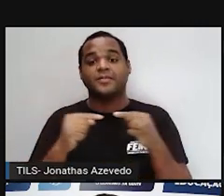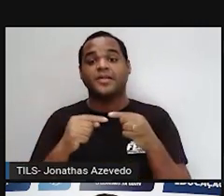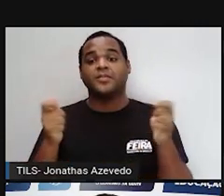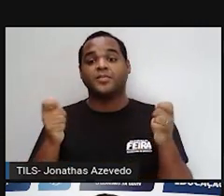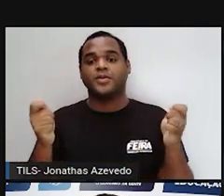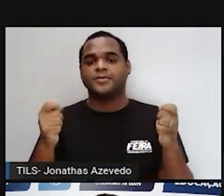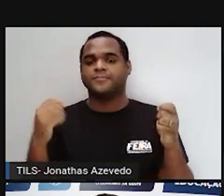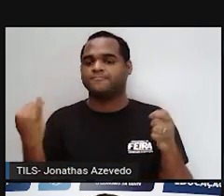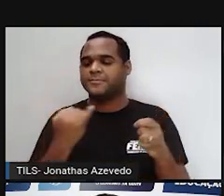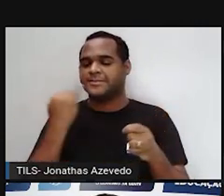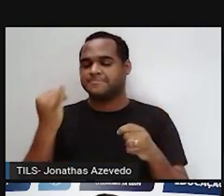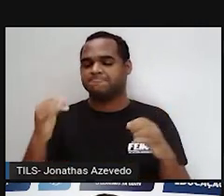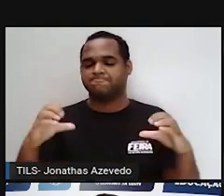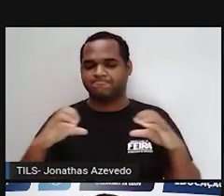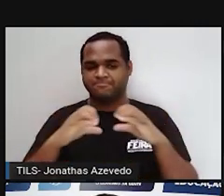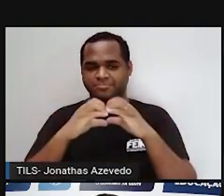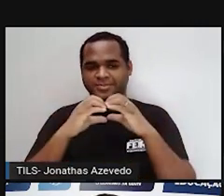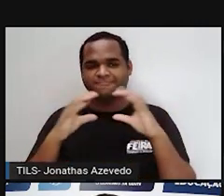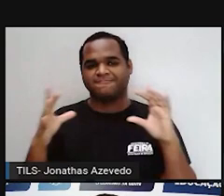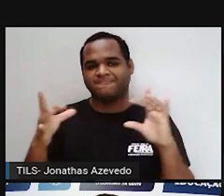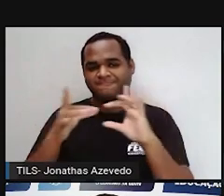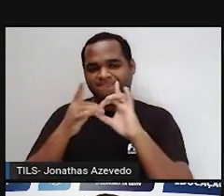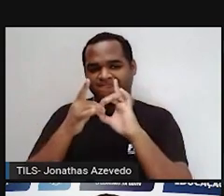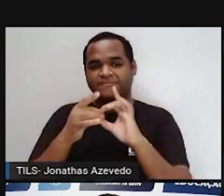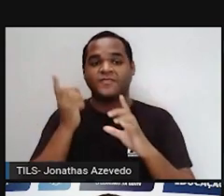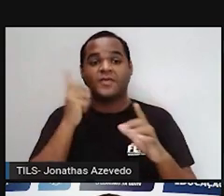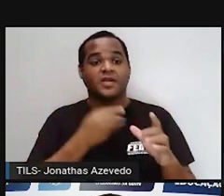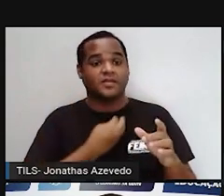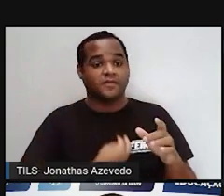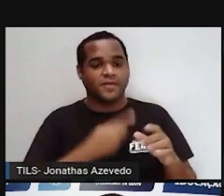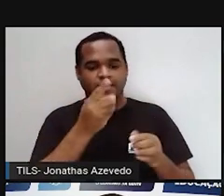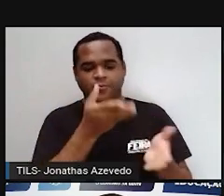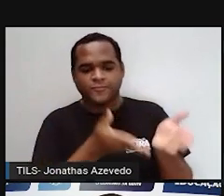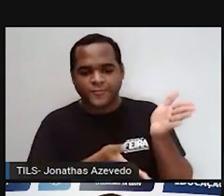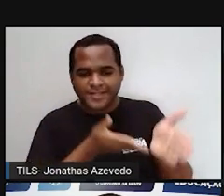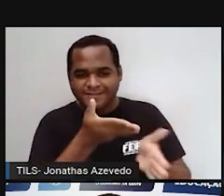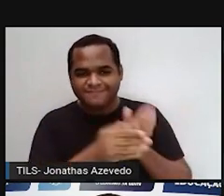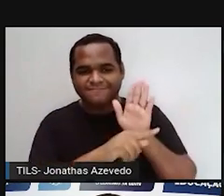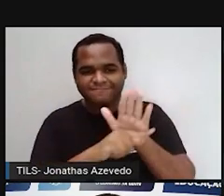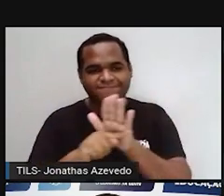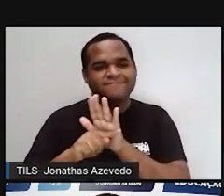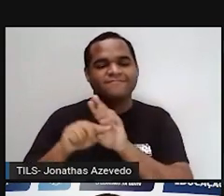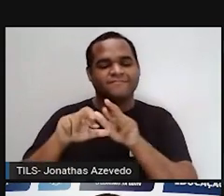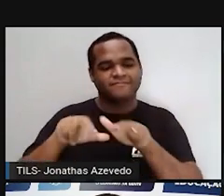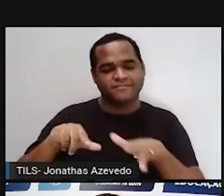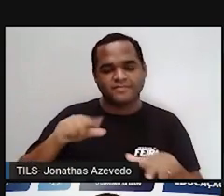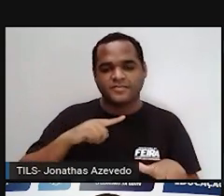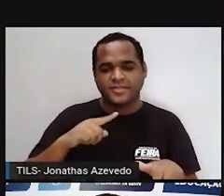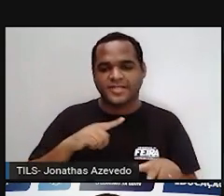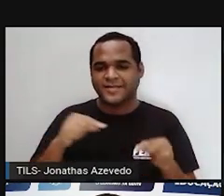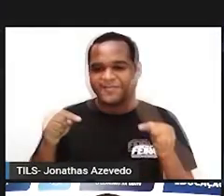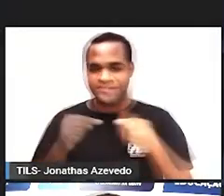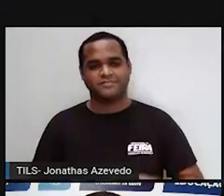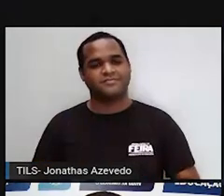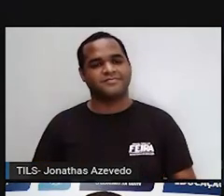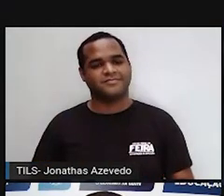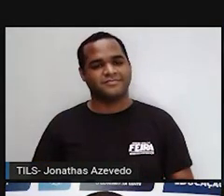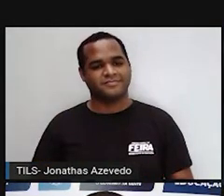ecossistemas. Ajude a cuidar do meio ambiente para conservar a grande diversidade dos ecossistemas naturais.